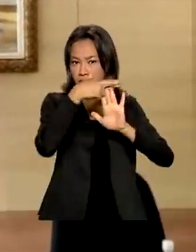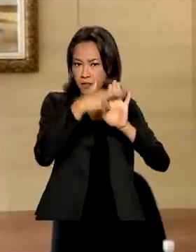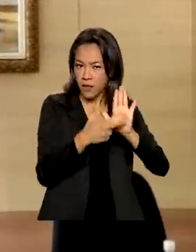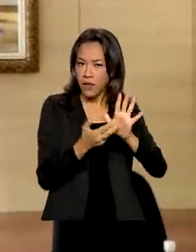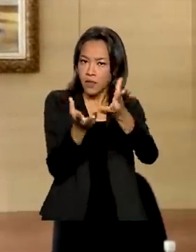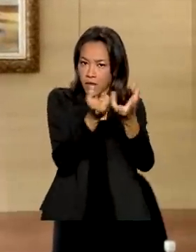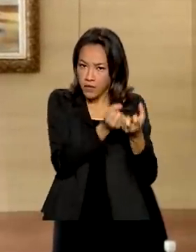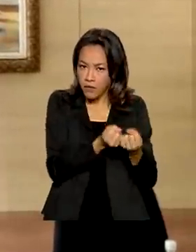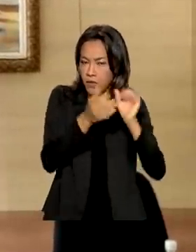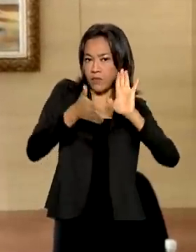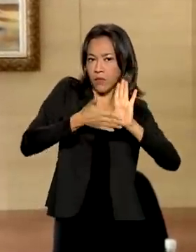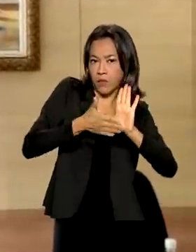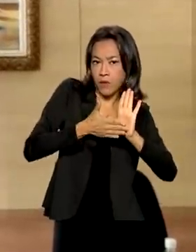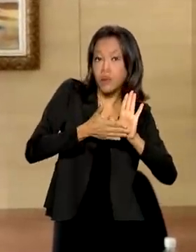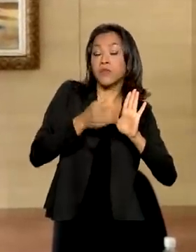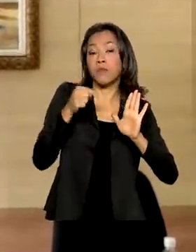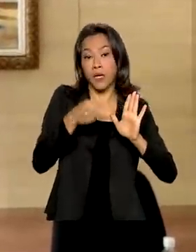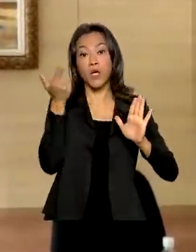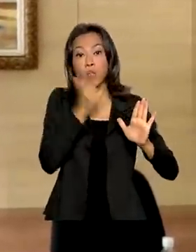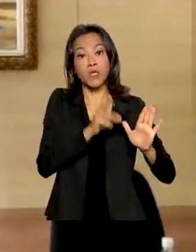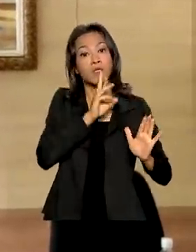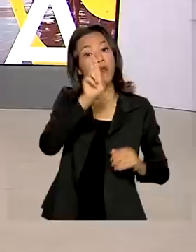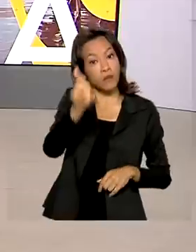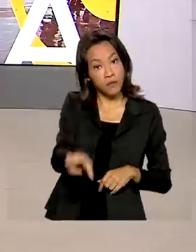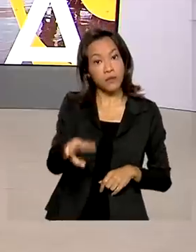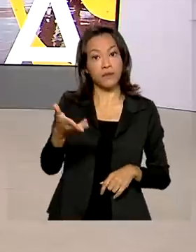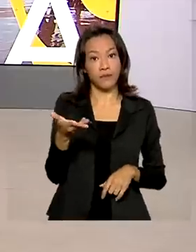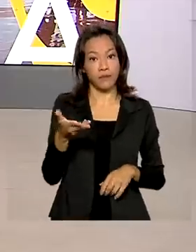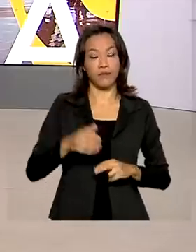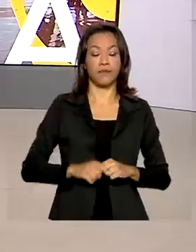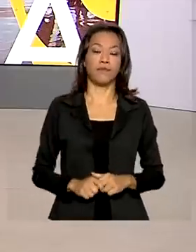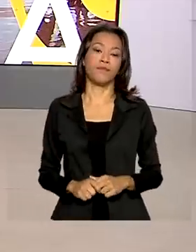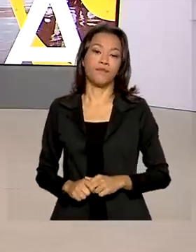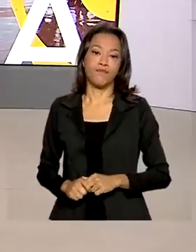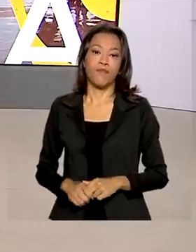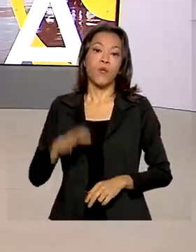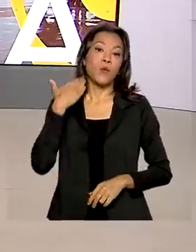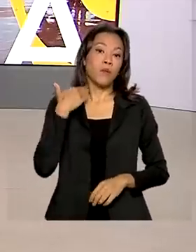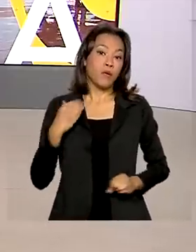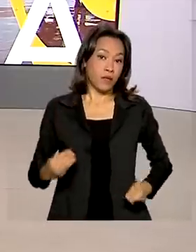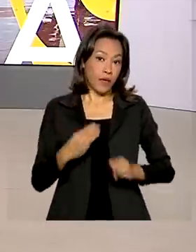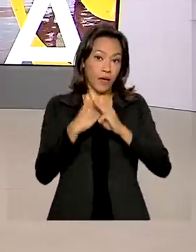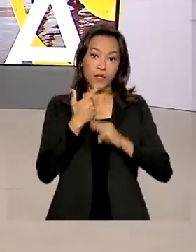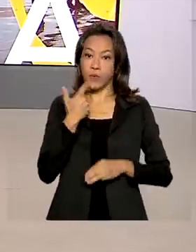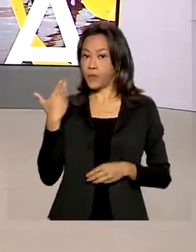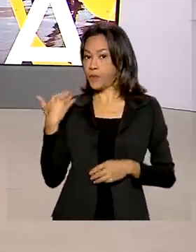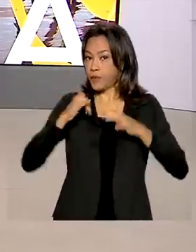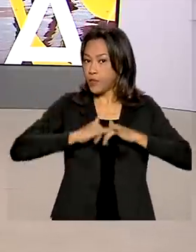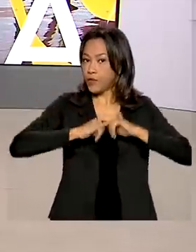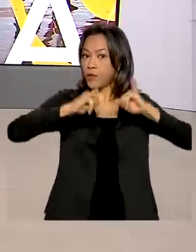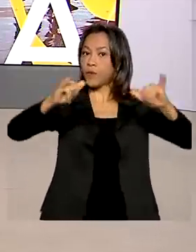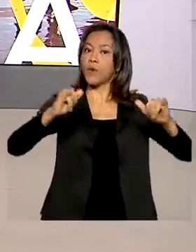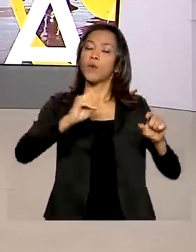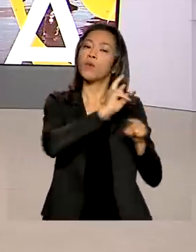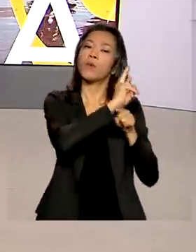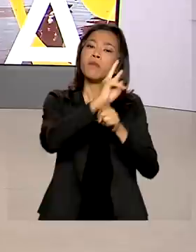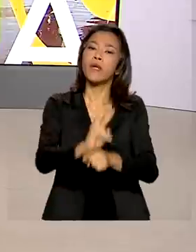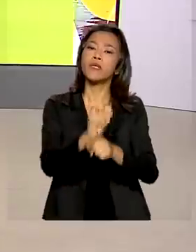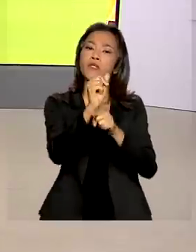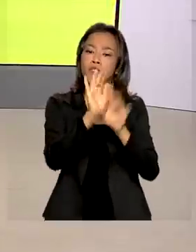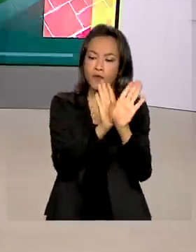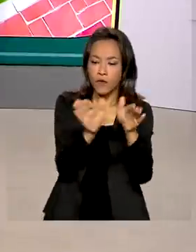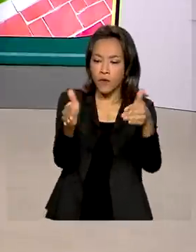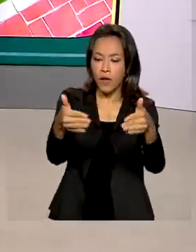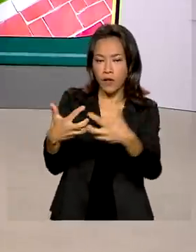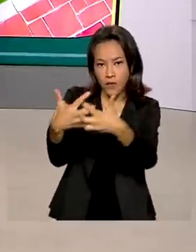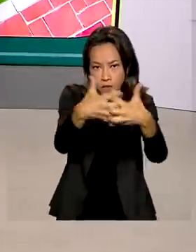proposta para que possam ser atendidos. A Caixa lançou uma nova linha de crédito voltada aos caminhoneiros